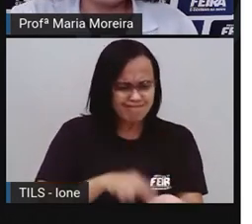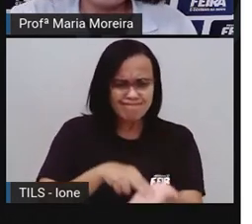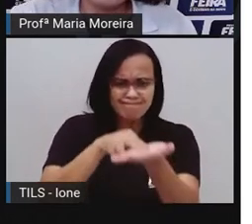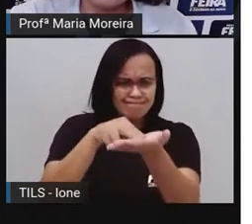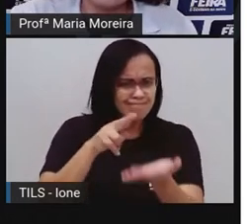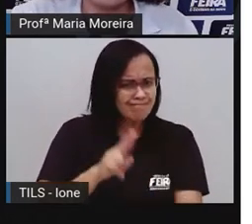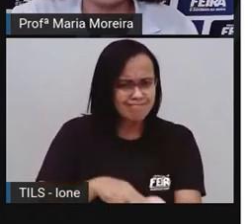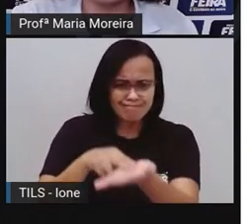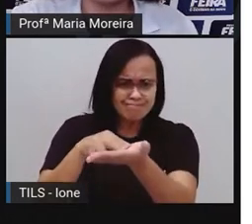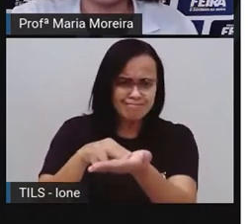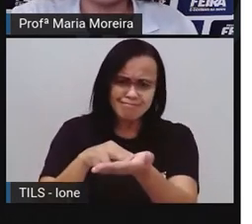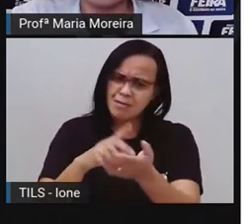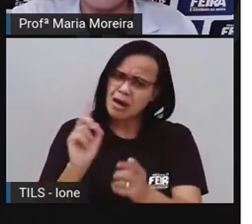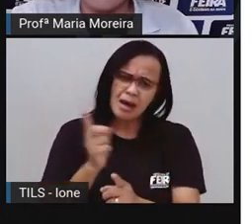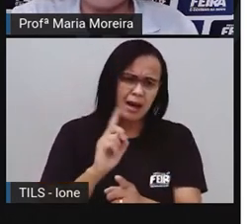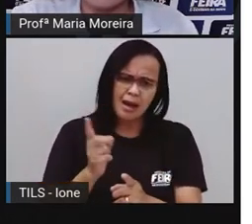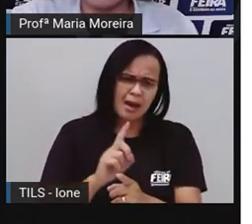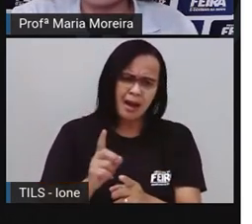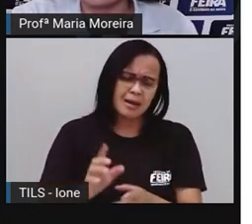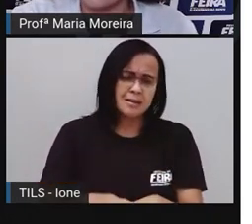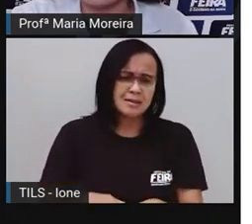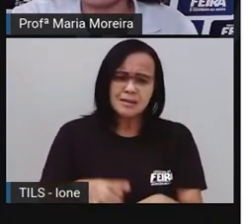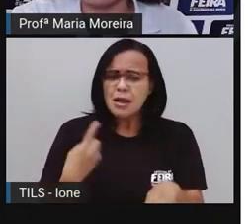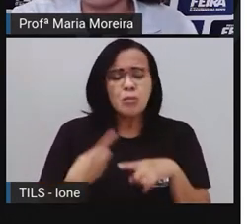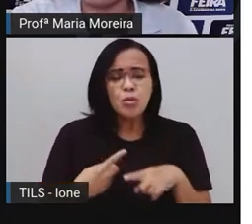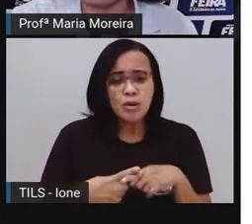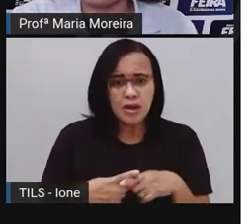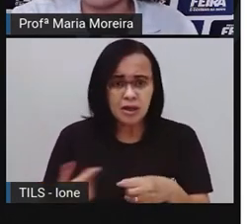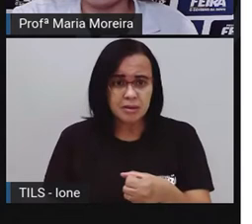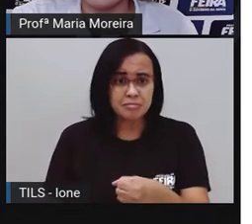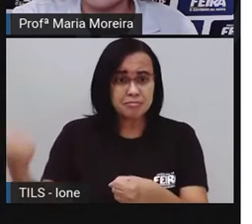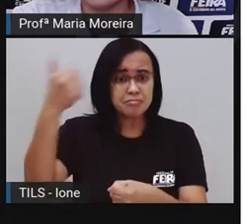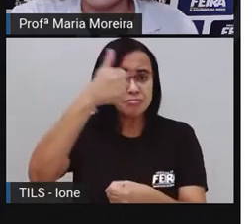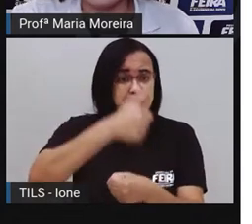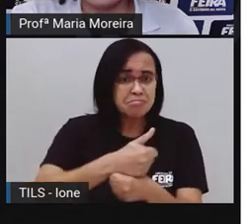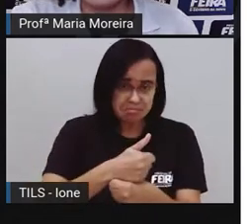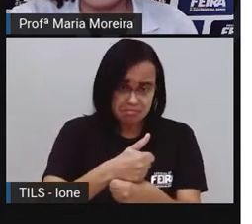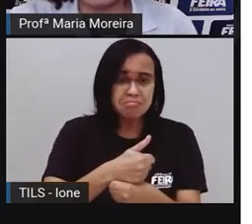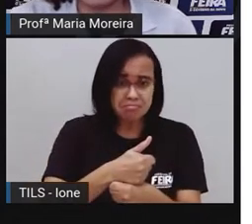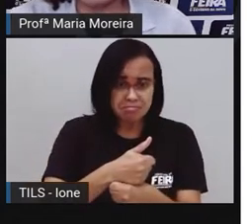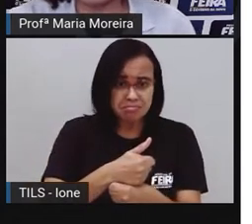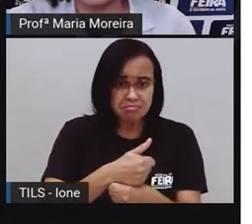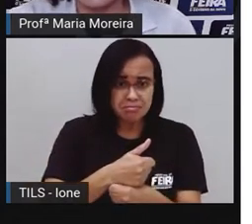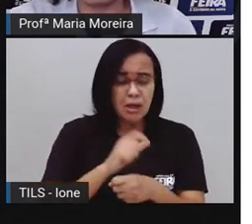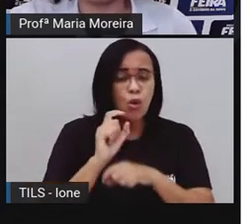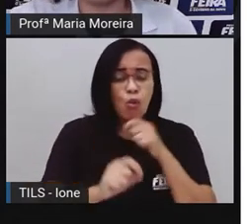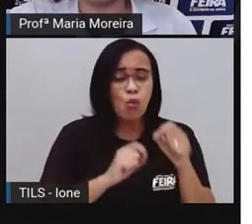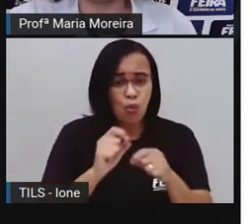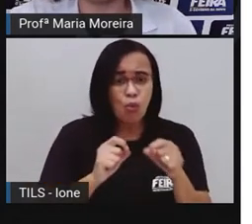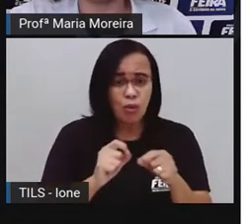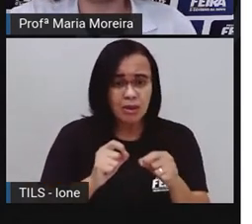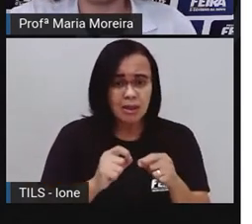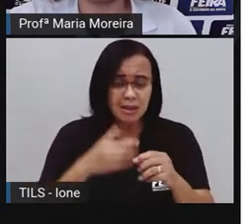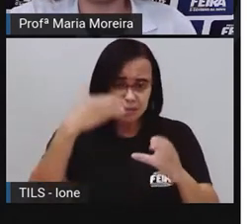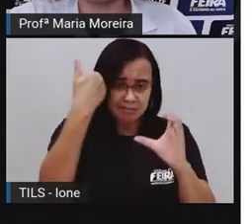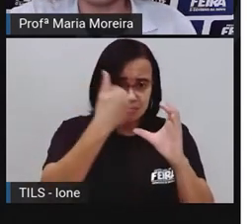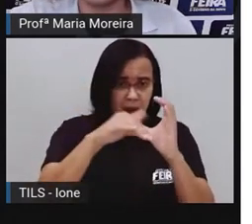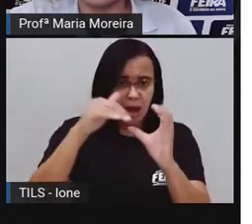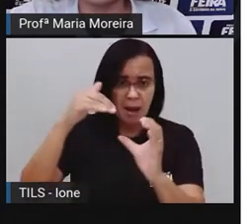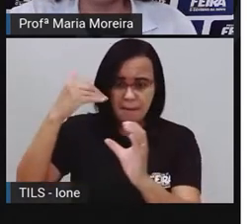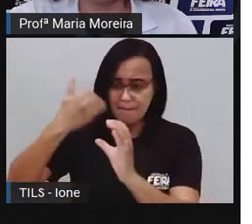substituídas pelos e-mails e mensagens no telefone celular. Que chegam bem mais rápido aos seus